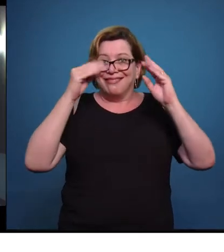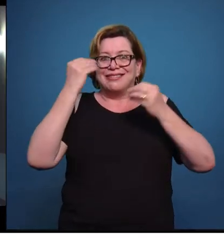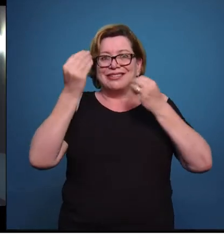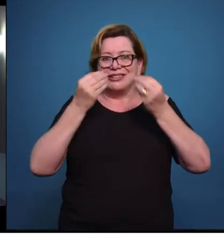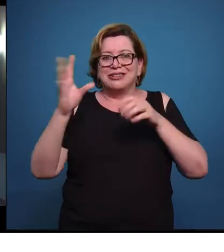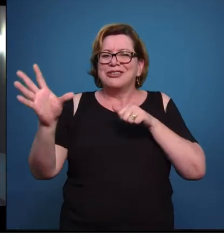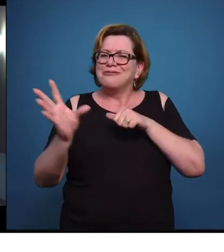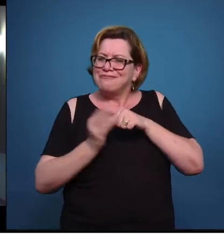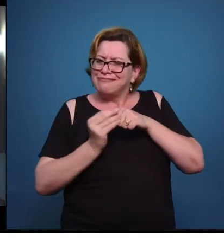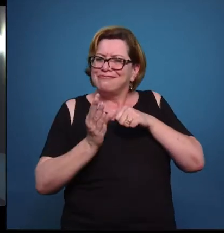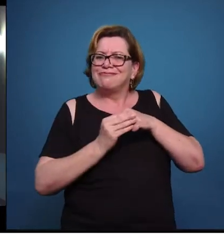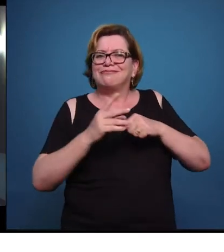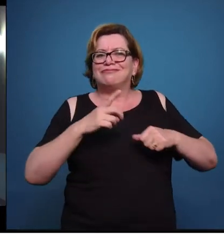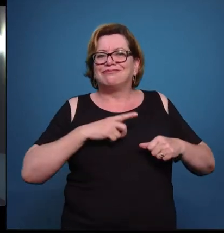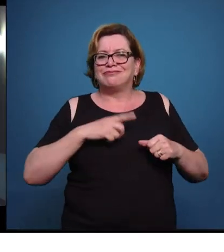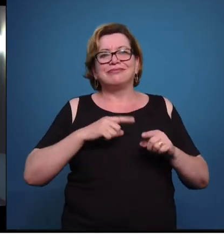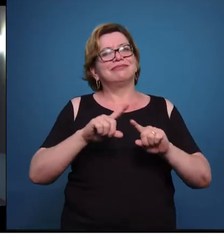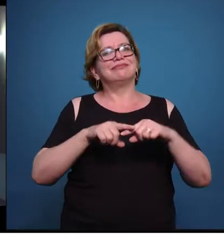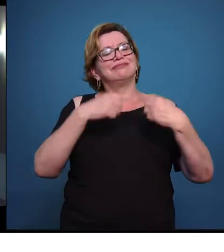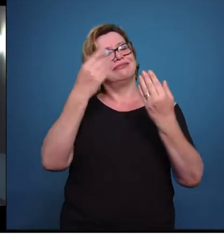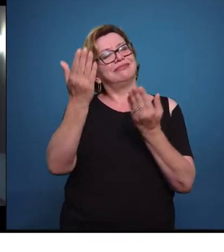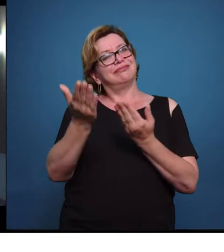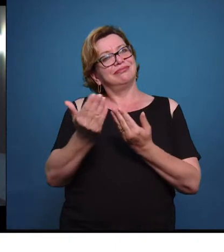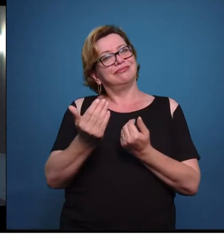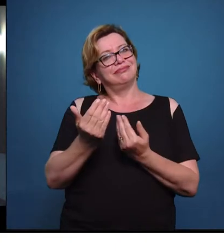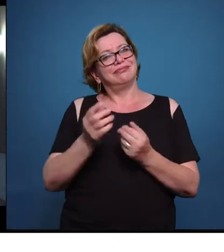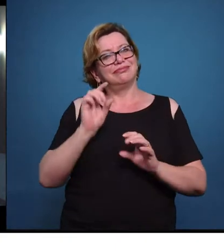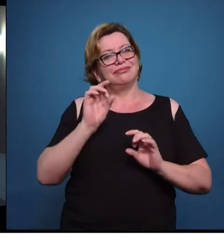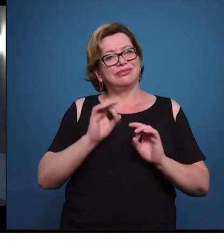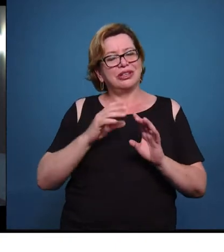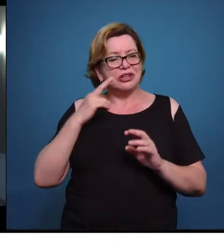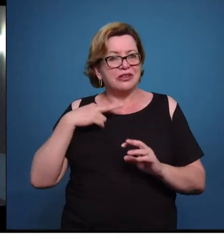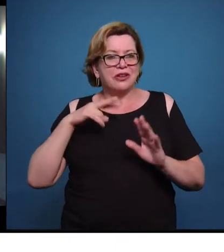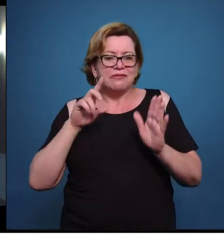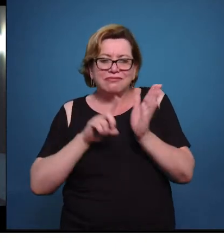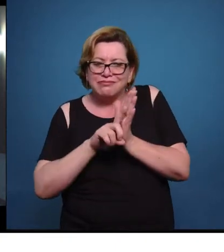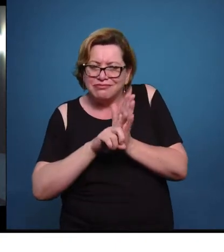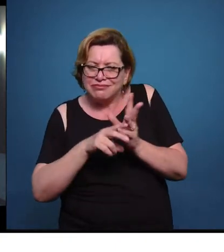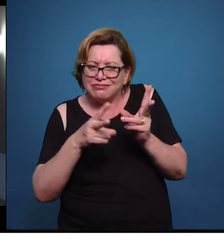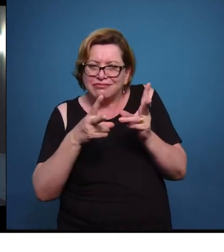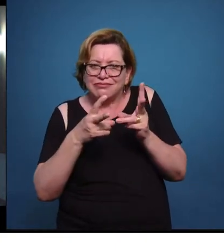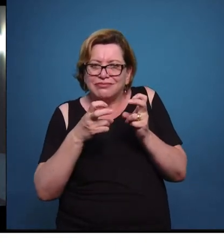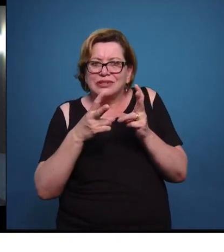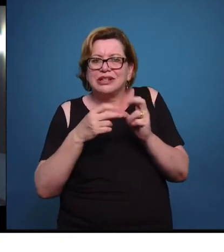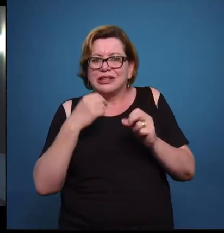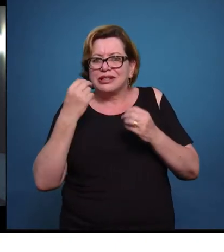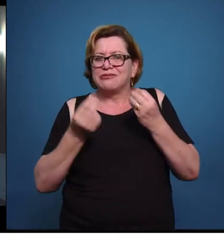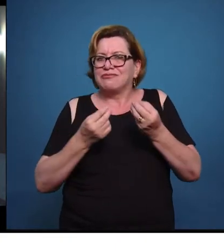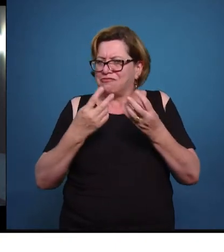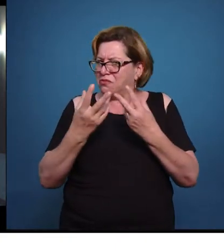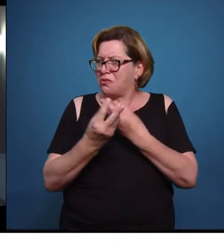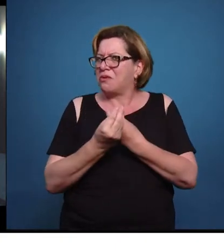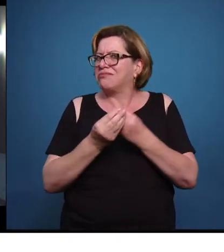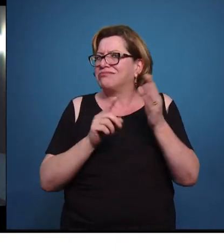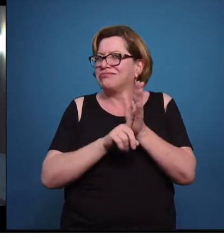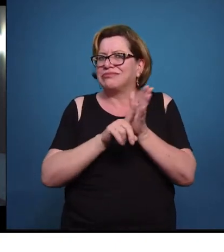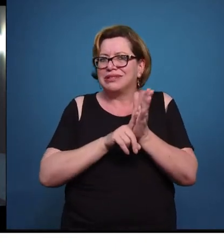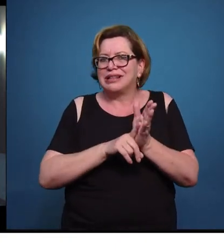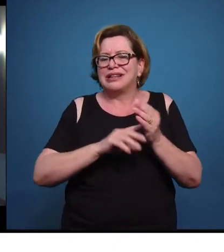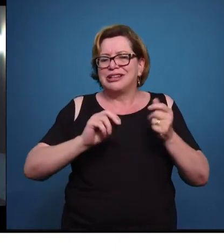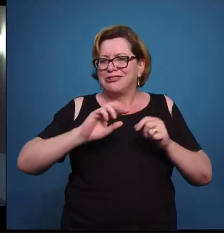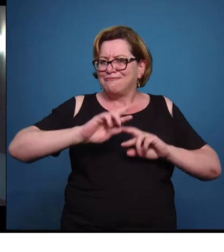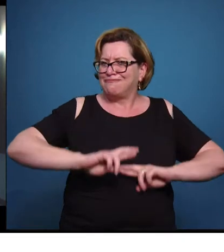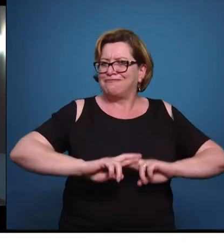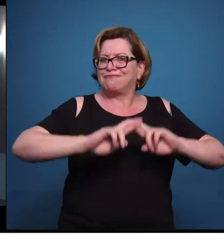conhecimento, mas o nosso estudante, o nosso jovem, pela pesquisa que eu fiz, com uma boa mostragem, está longe disso aí.